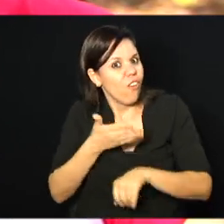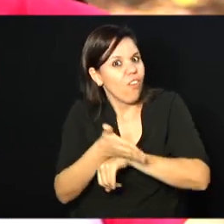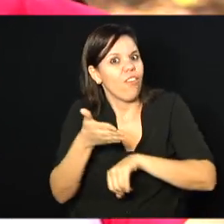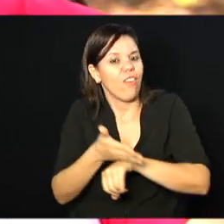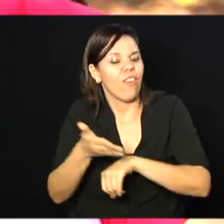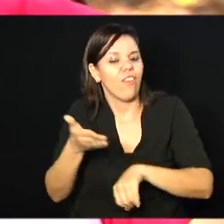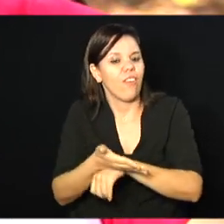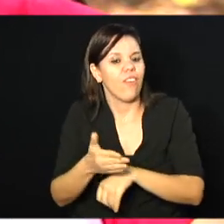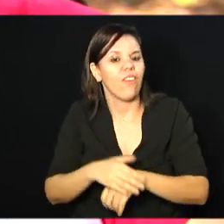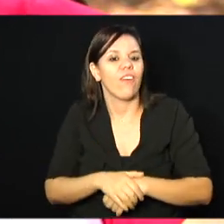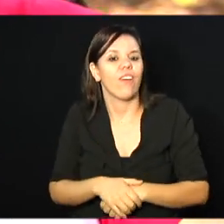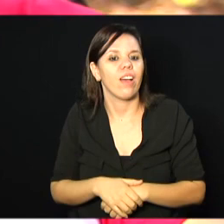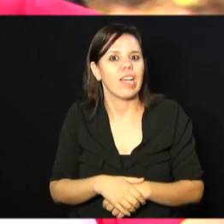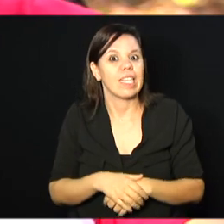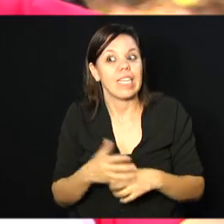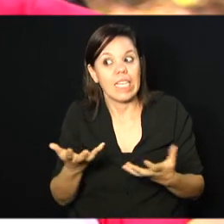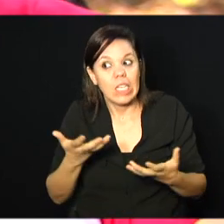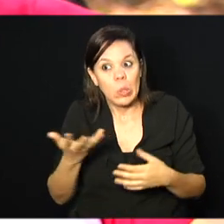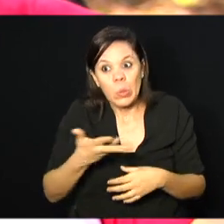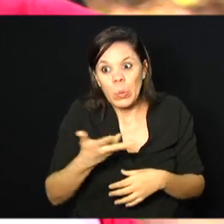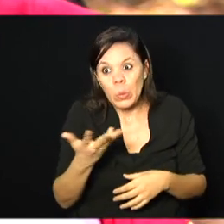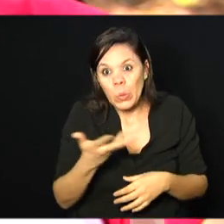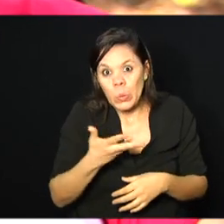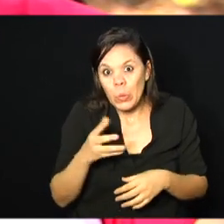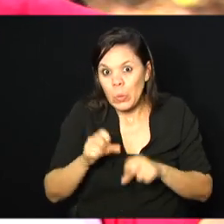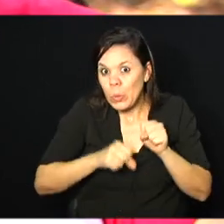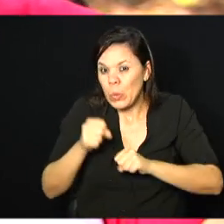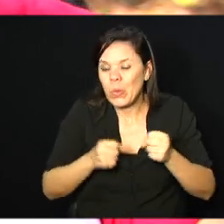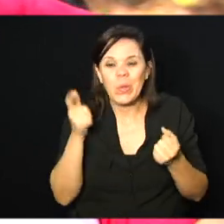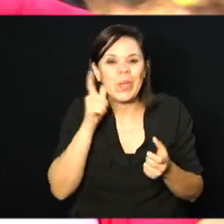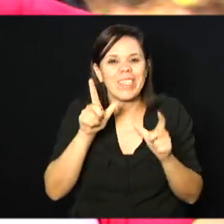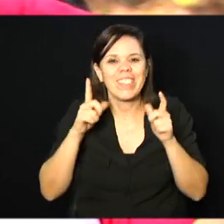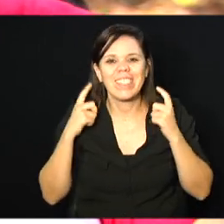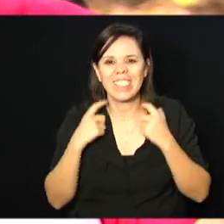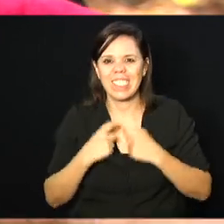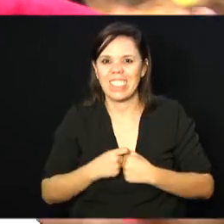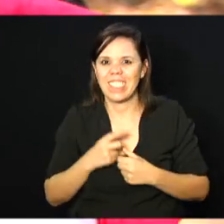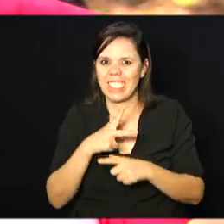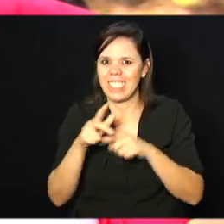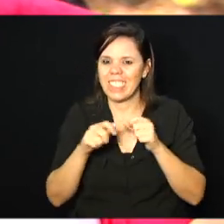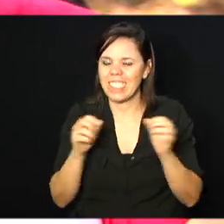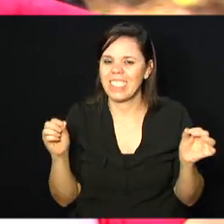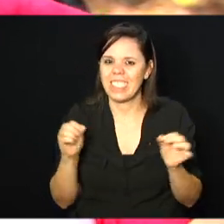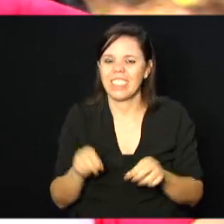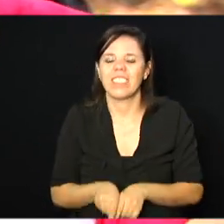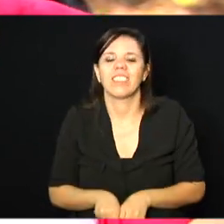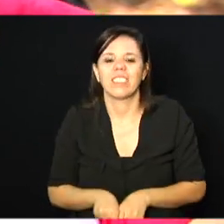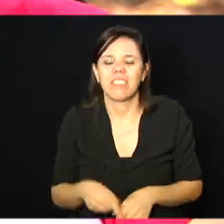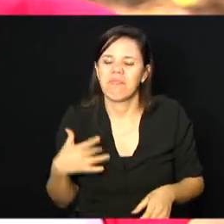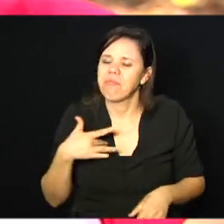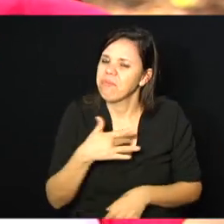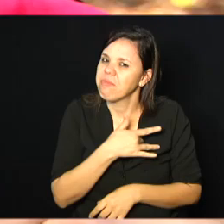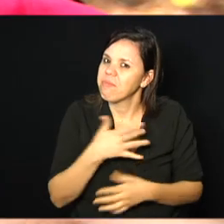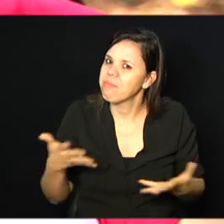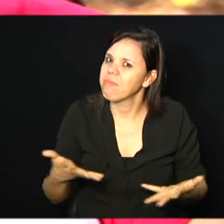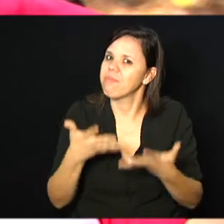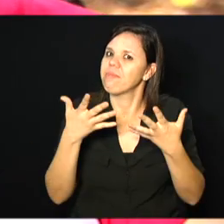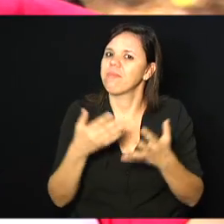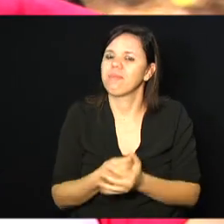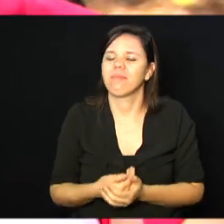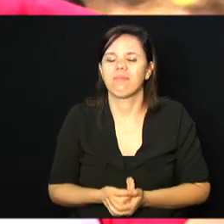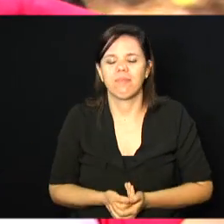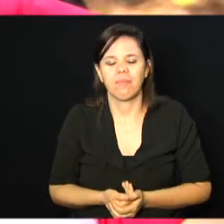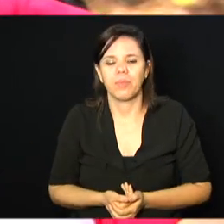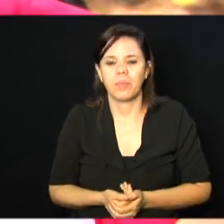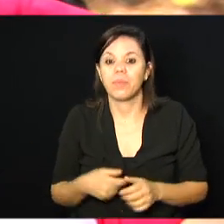prefiro correr para ganhar muitas medalhas, para ganhar bastante força, para a saúde, alegria. Eu prefiro